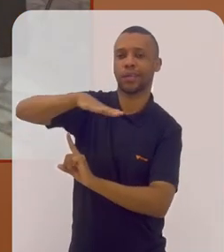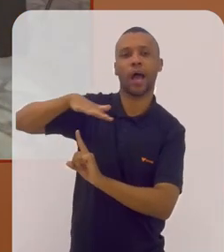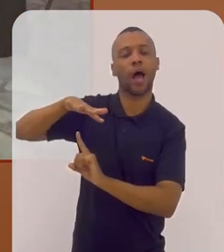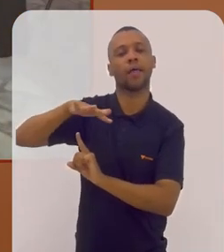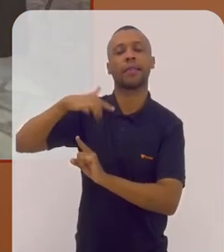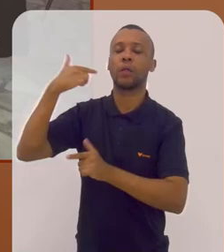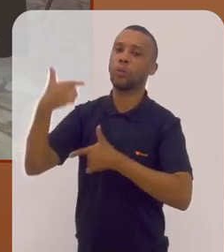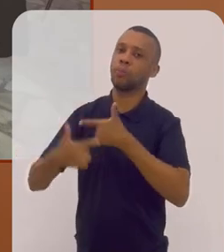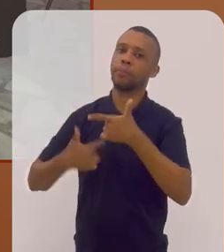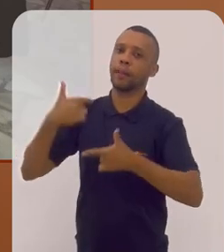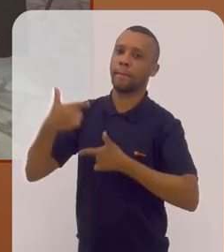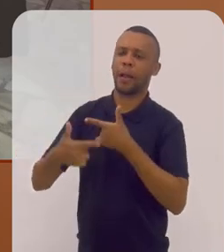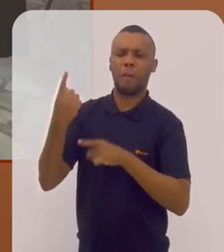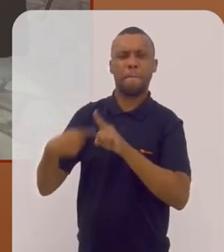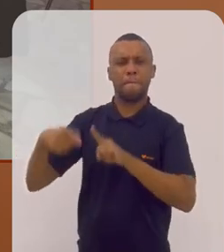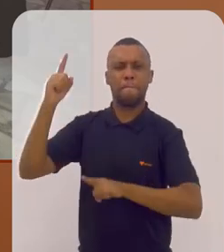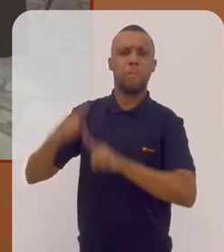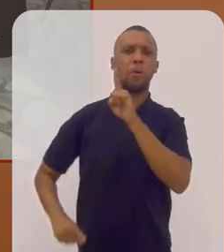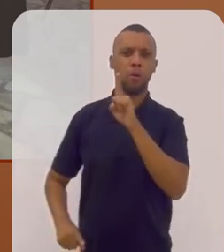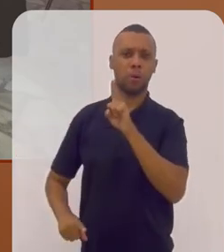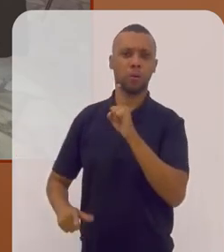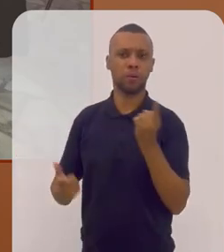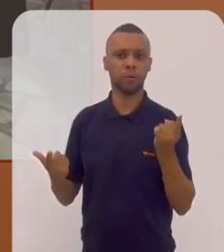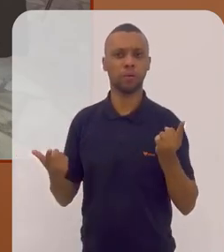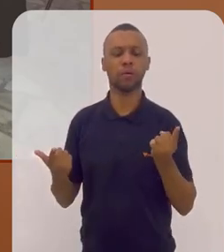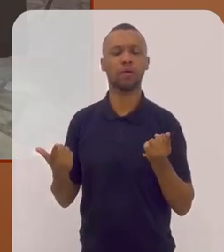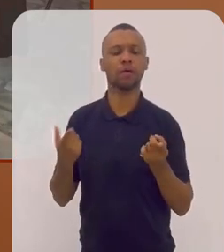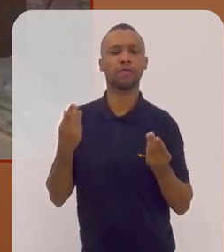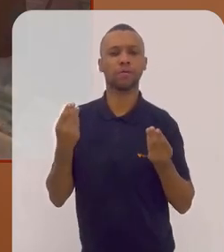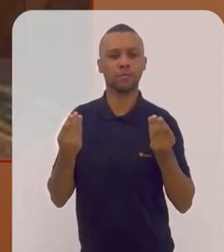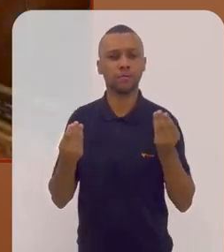elas fazem um grande sucesso